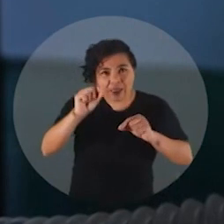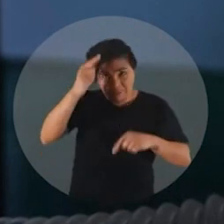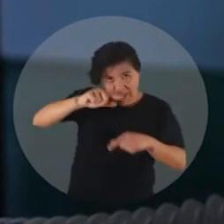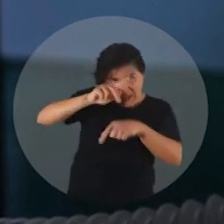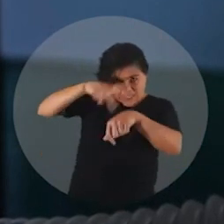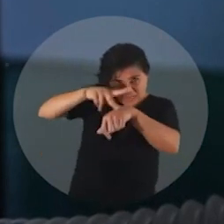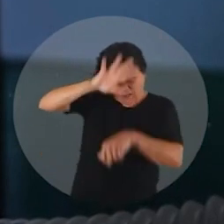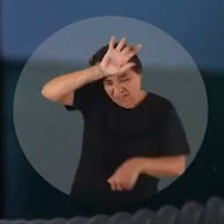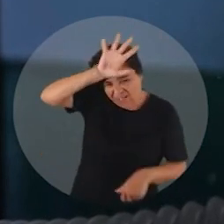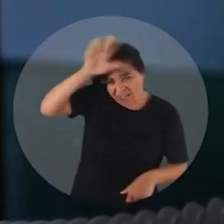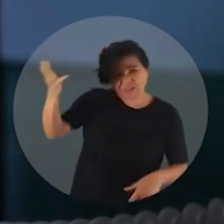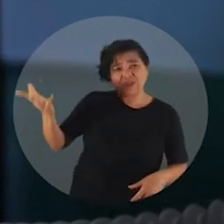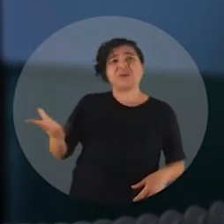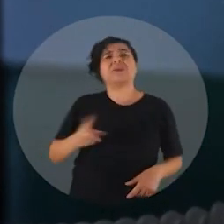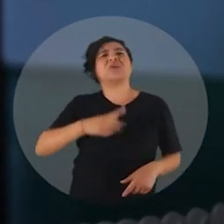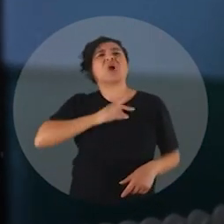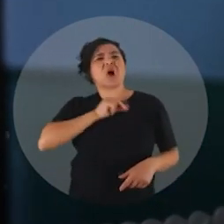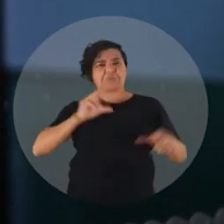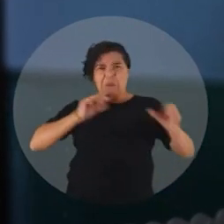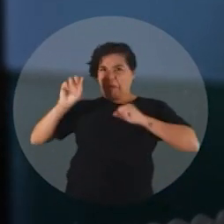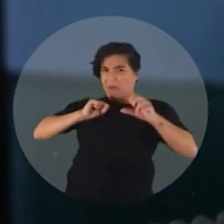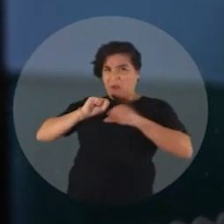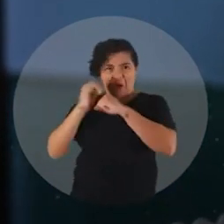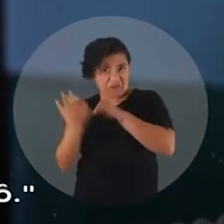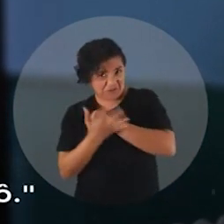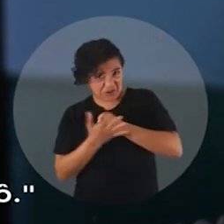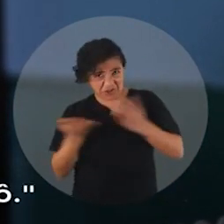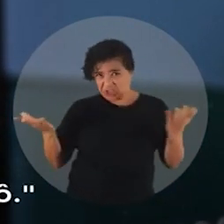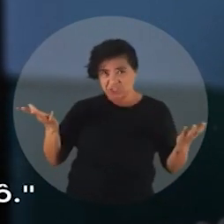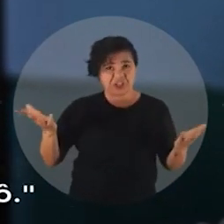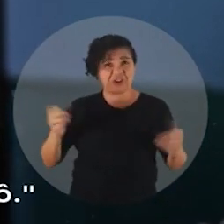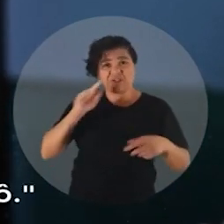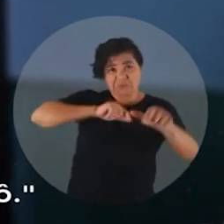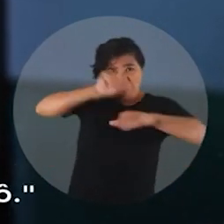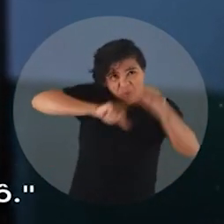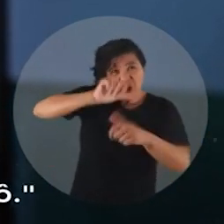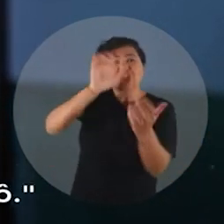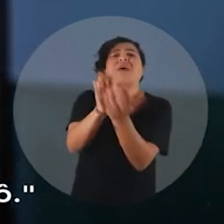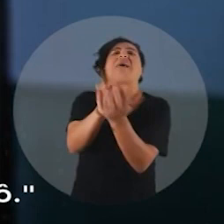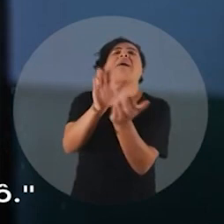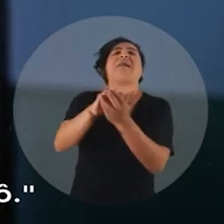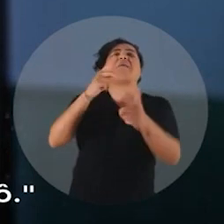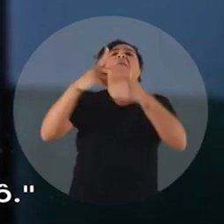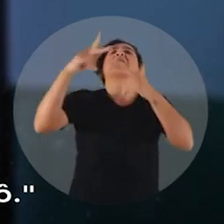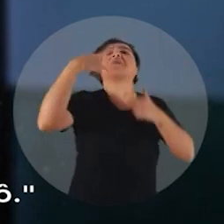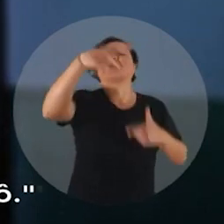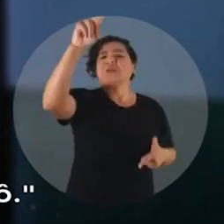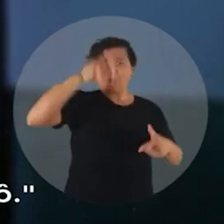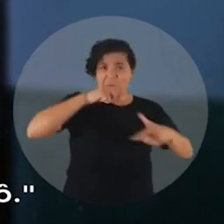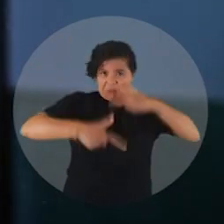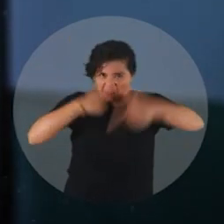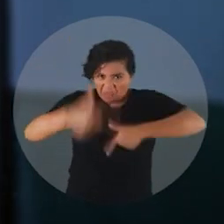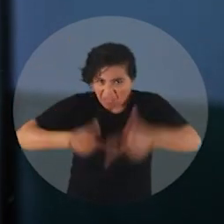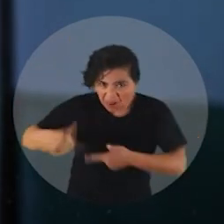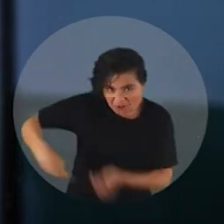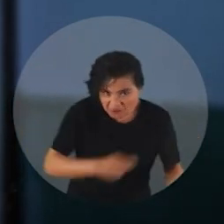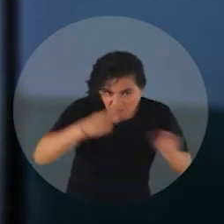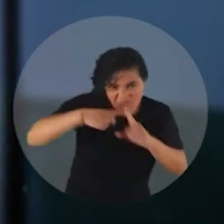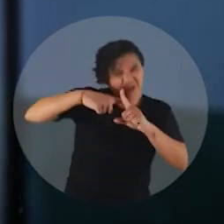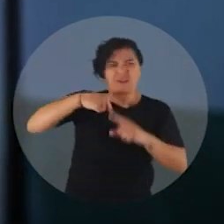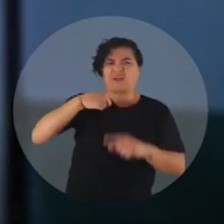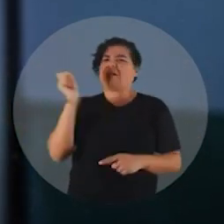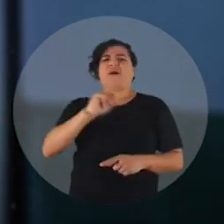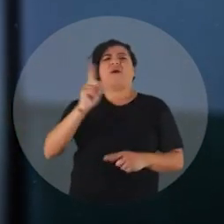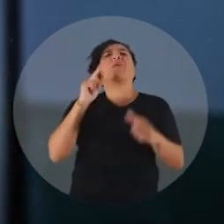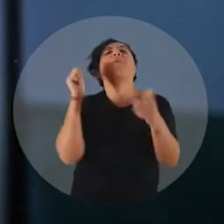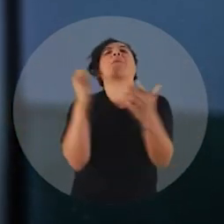que deixar de ser um país de maricas. Eu estou com Covid. Se você virar o jacaré, é problema de você, pô. Eu não sou coveiro. Vai